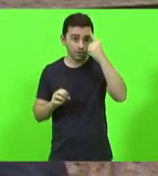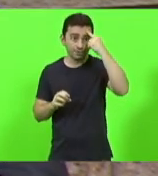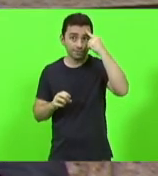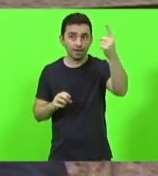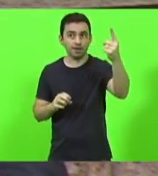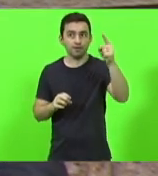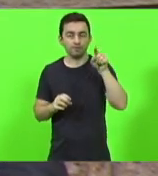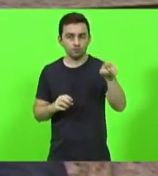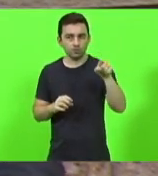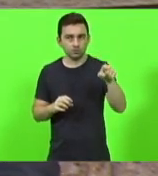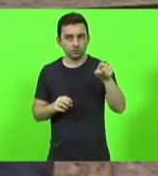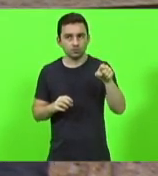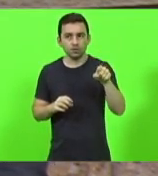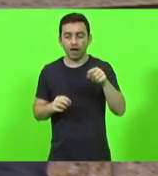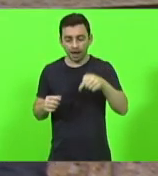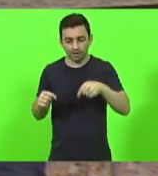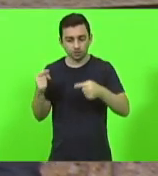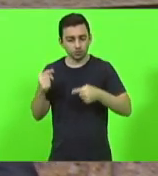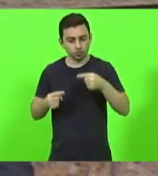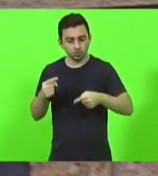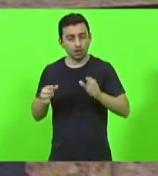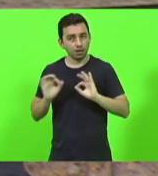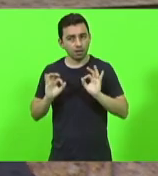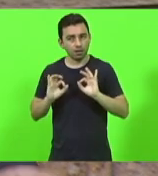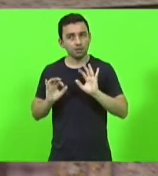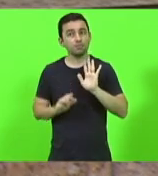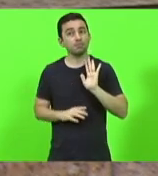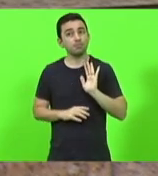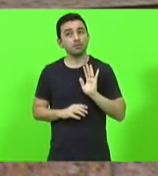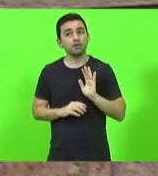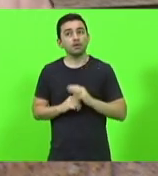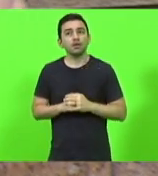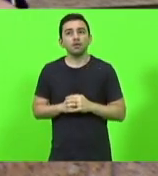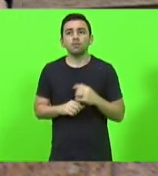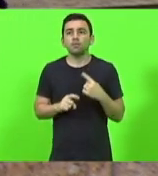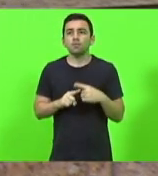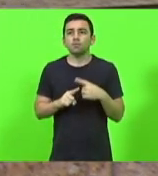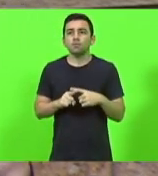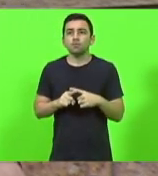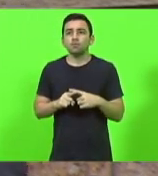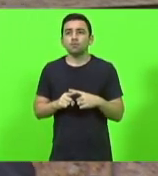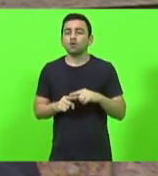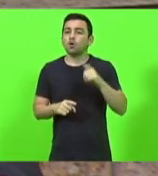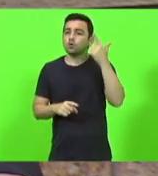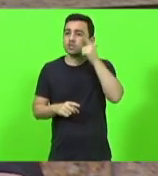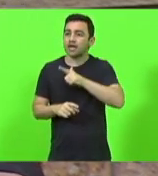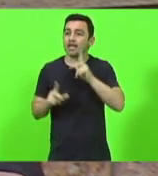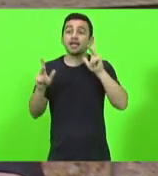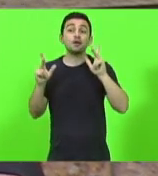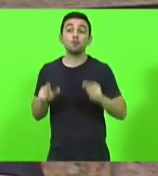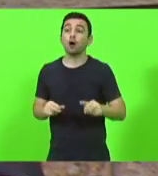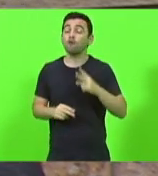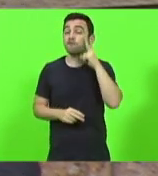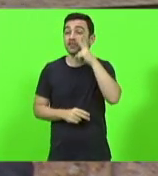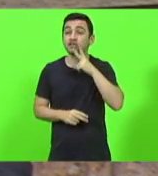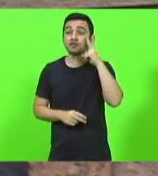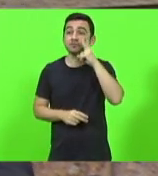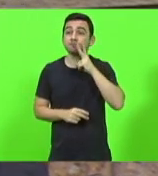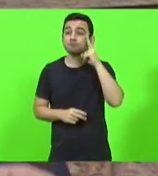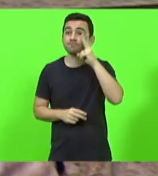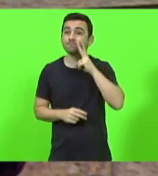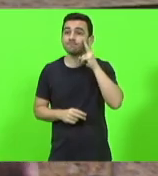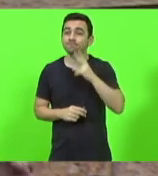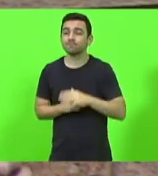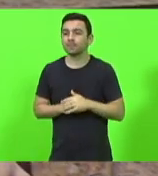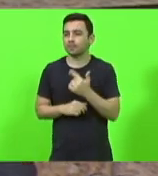não é o que estamos discutindo aqui, mas é uma ideia maravilhosa, é que ele vai fazer aquilo que já acontece com o vinho no Estado de Santa Catarina, que não tem a